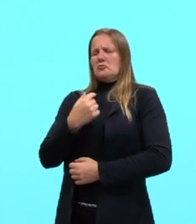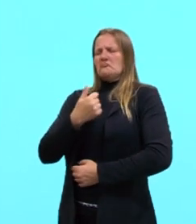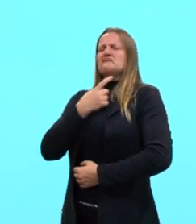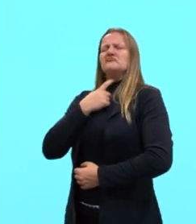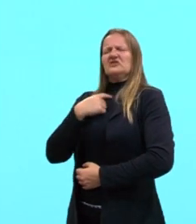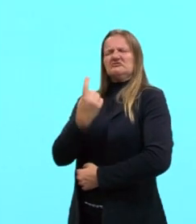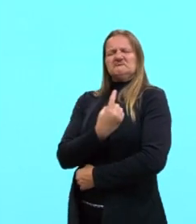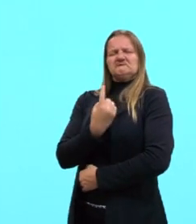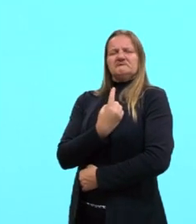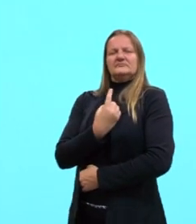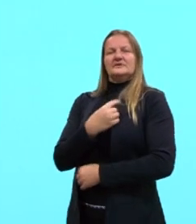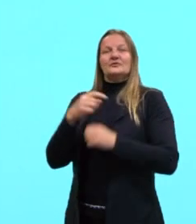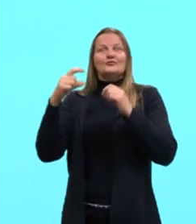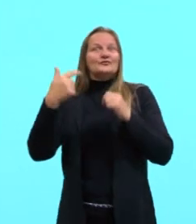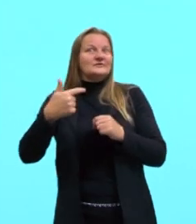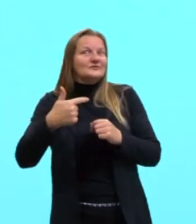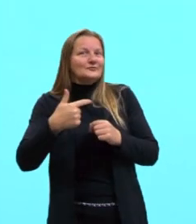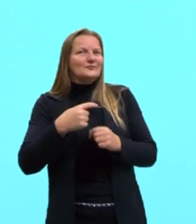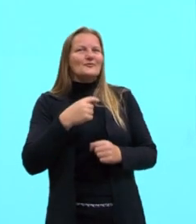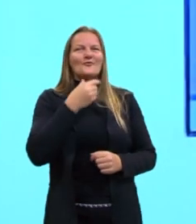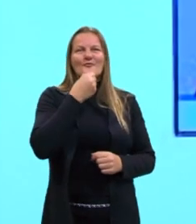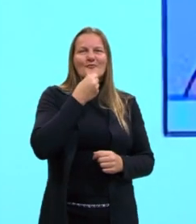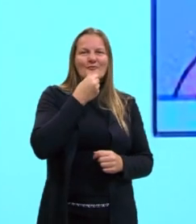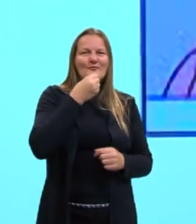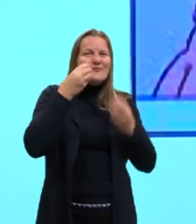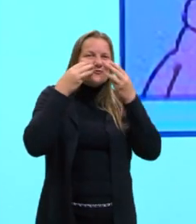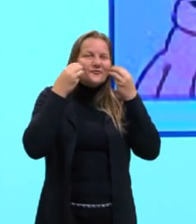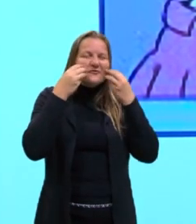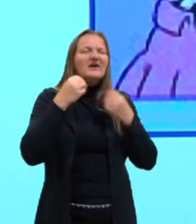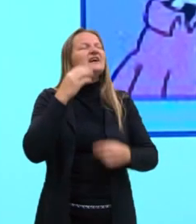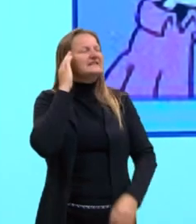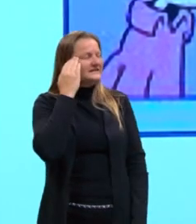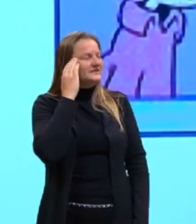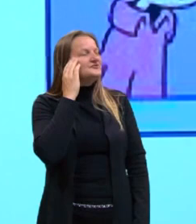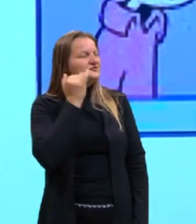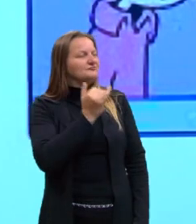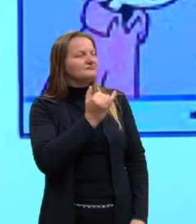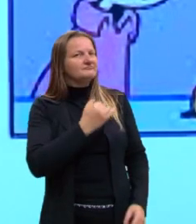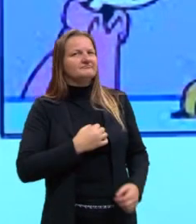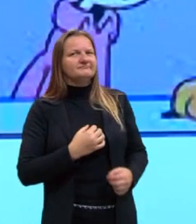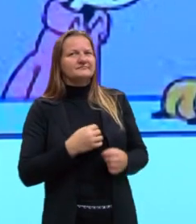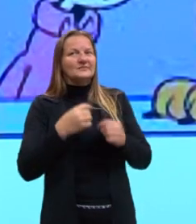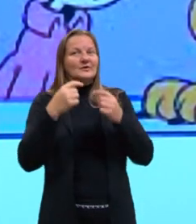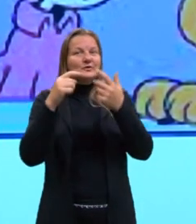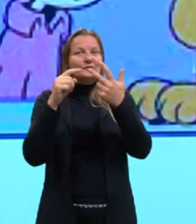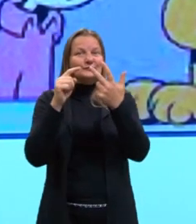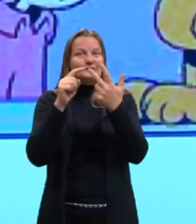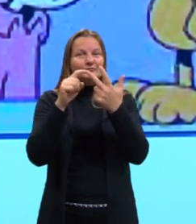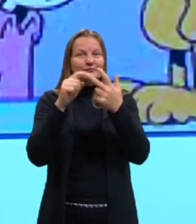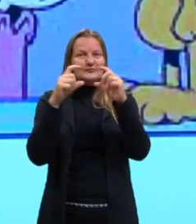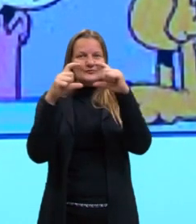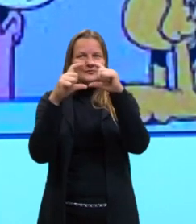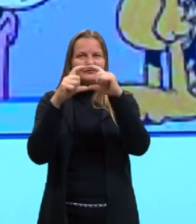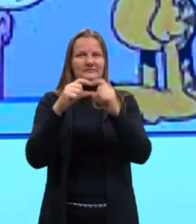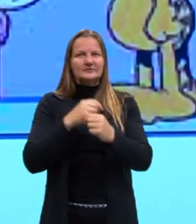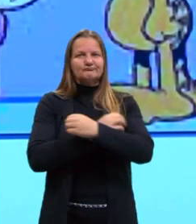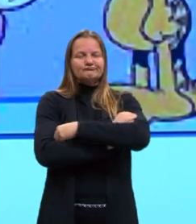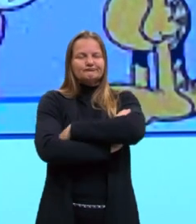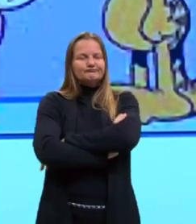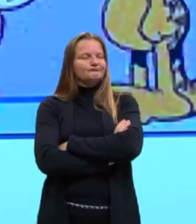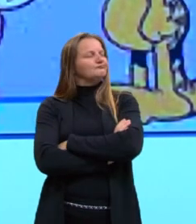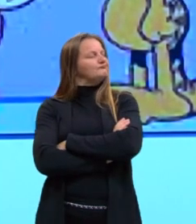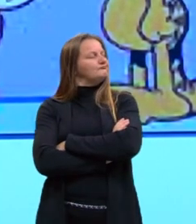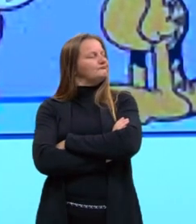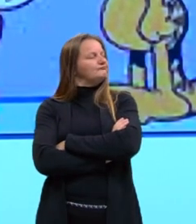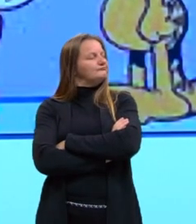Lá no segundo quadrinho, o Garfield diz, já entendi. E fica no terceiro quadradinho, paradinho ali do lado